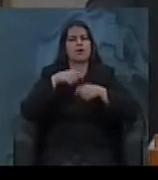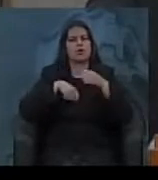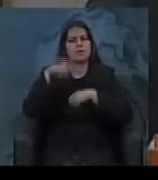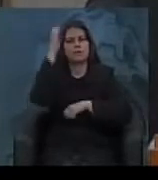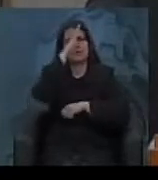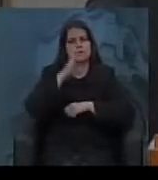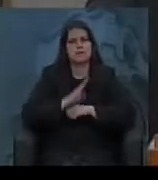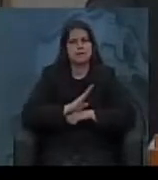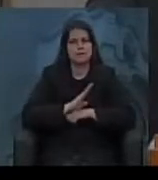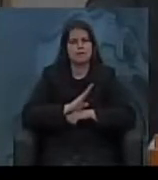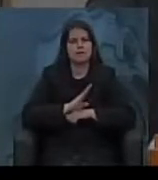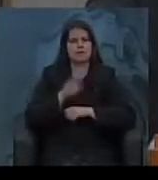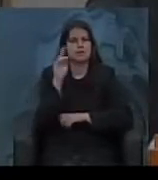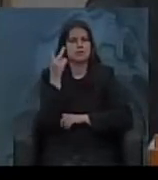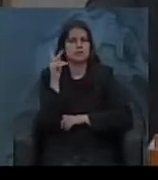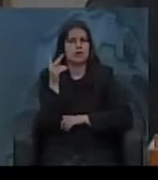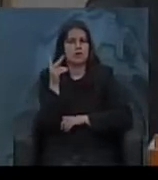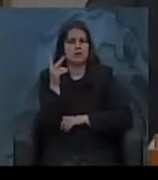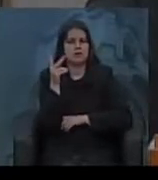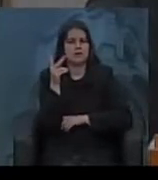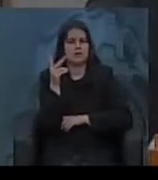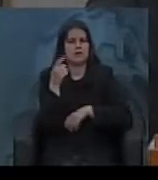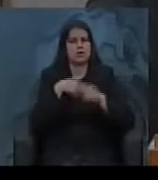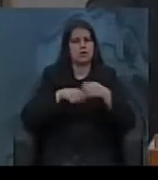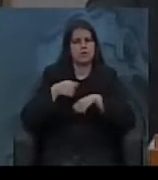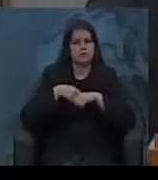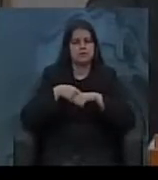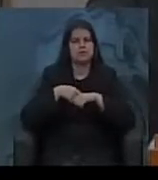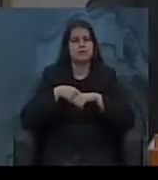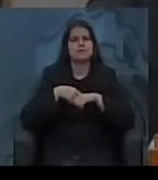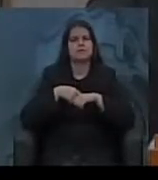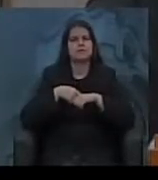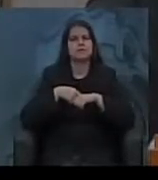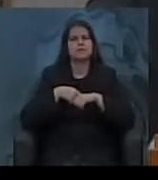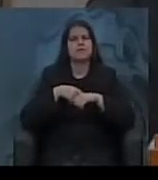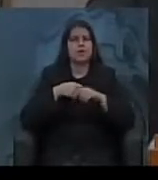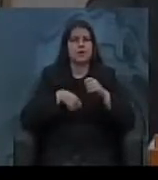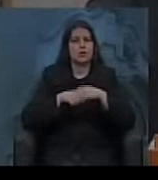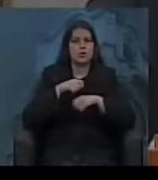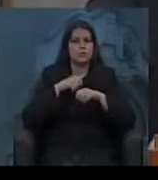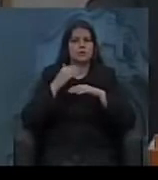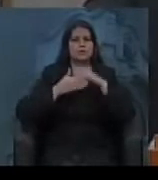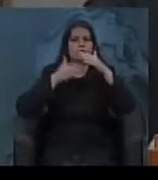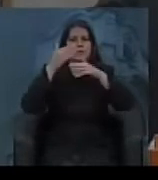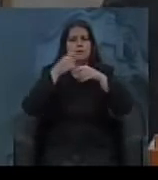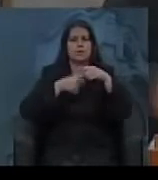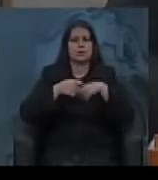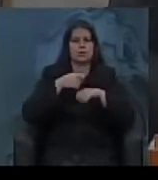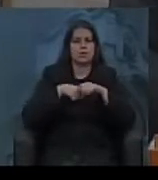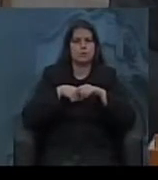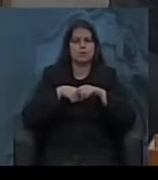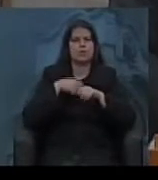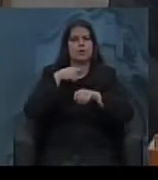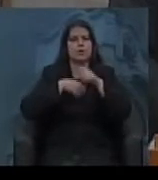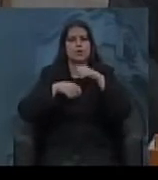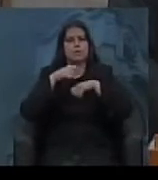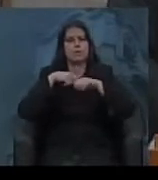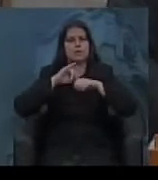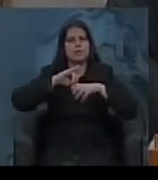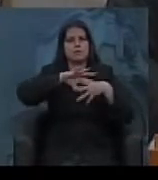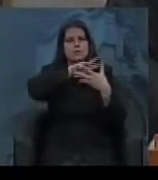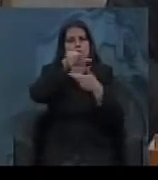Brasileira, História Econômica, Economia, Desenvolvimento Econômico e Economia